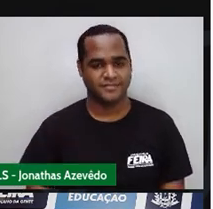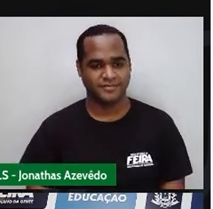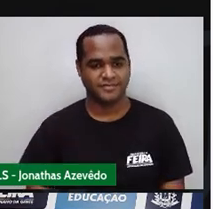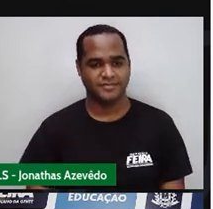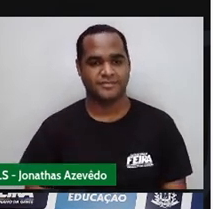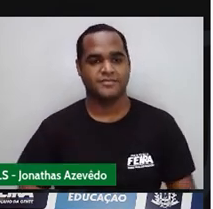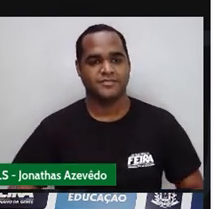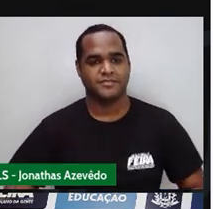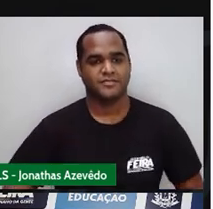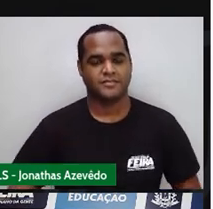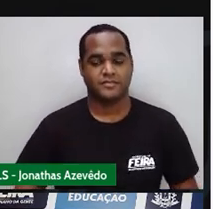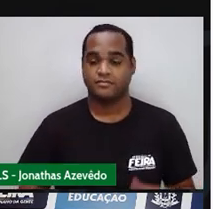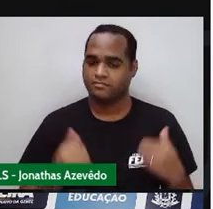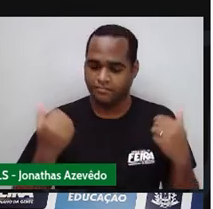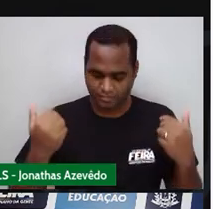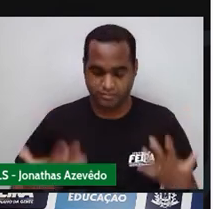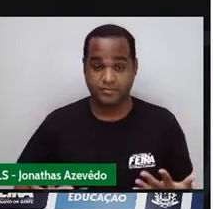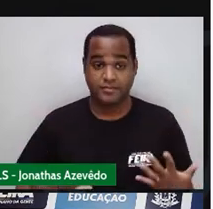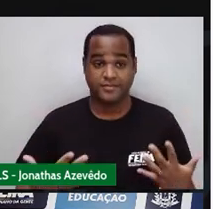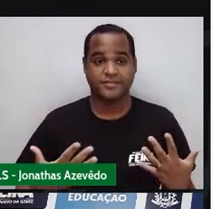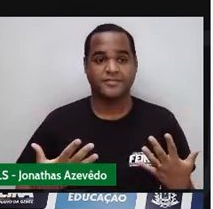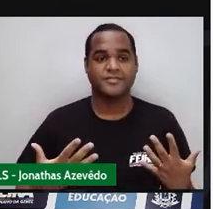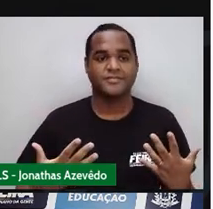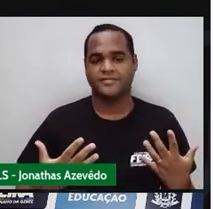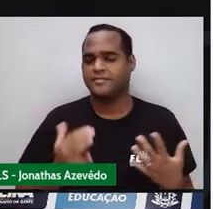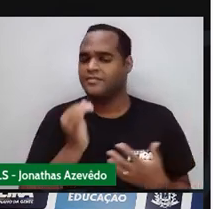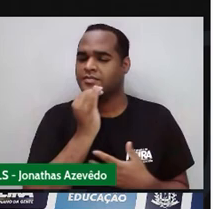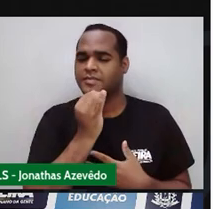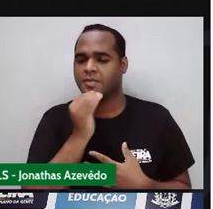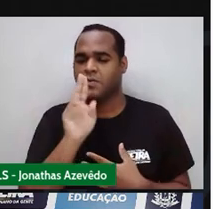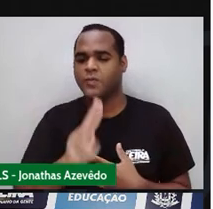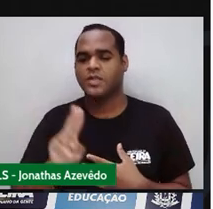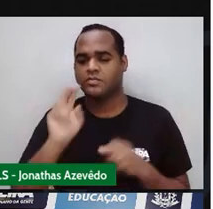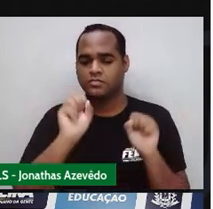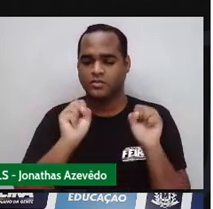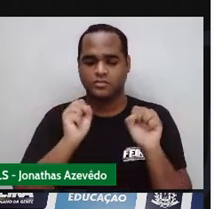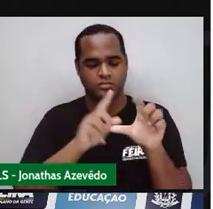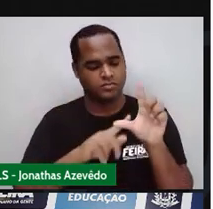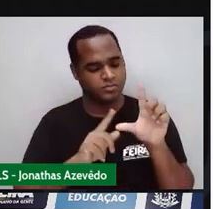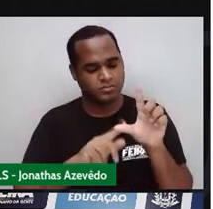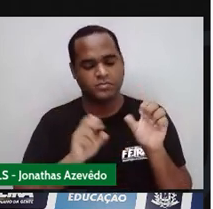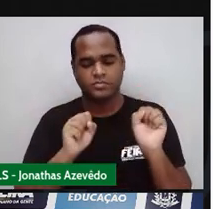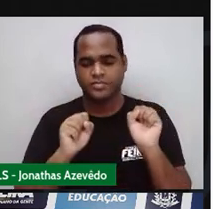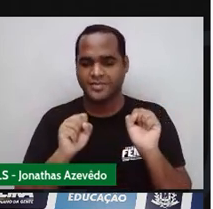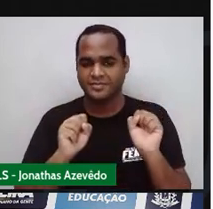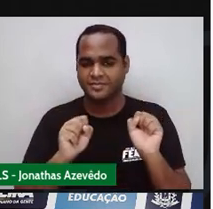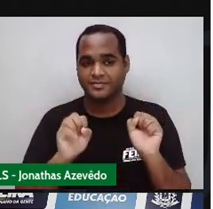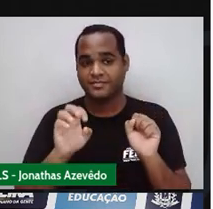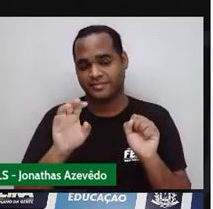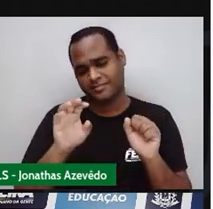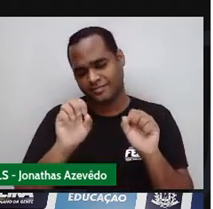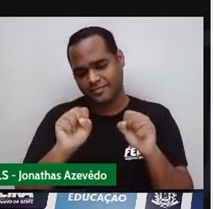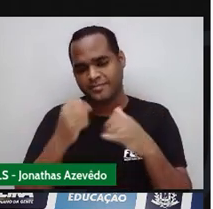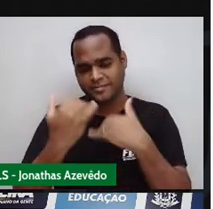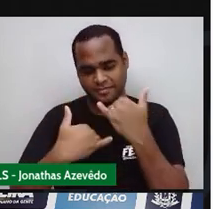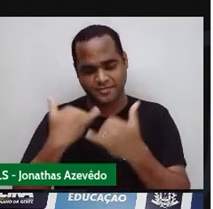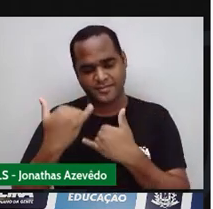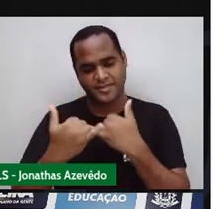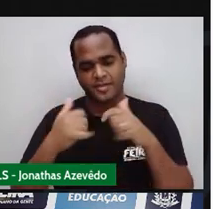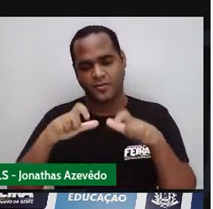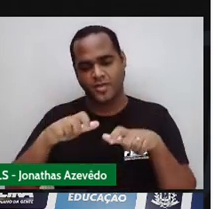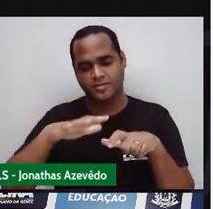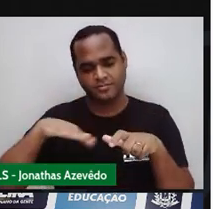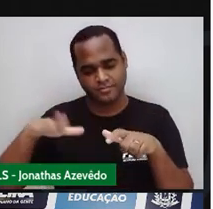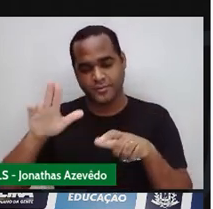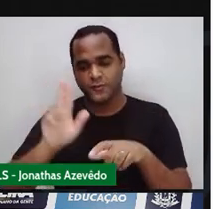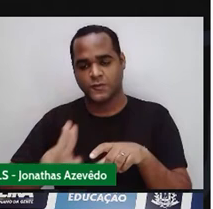Bom E quando é que a gente Vai usar essas letras Veja que nessa brincadeira No lugar A